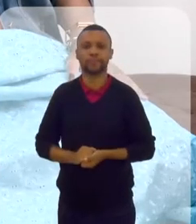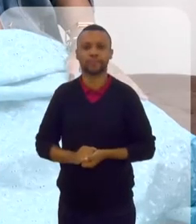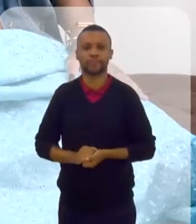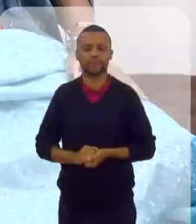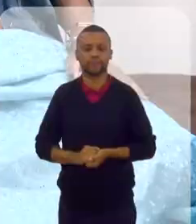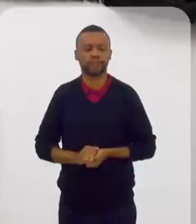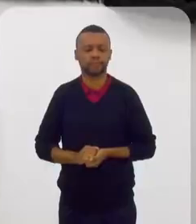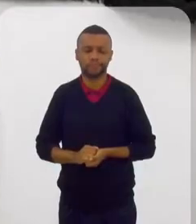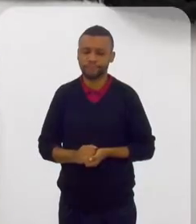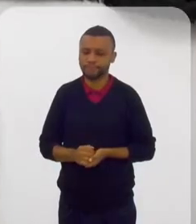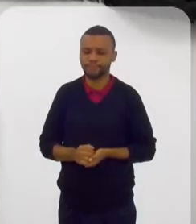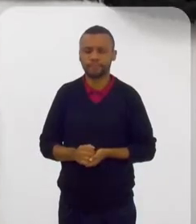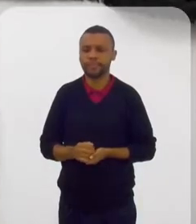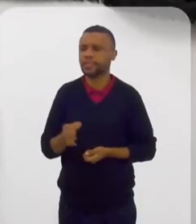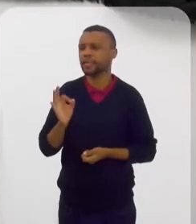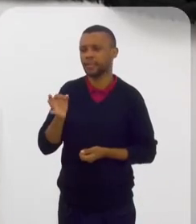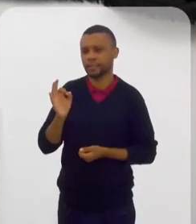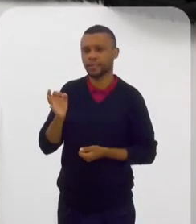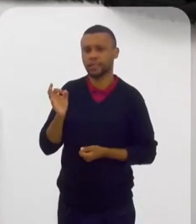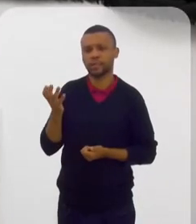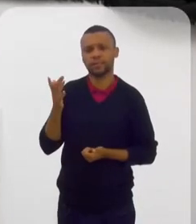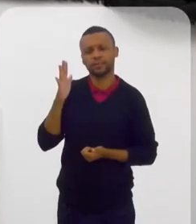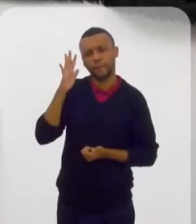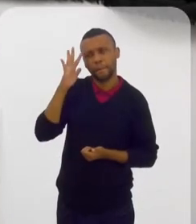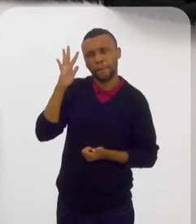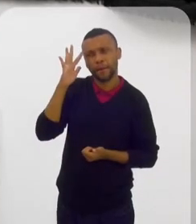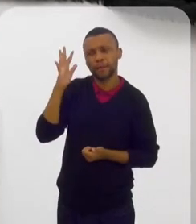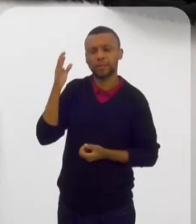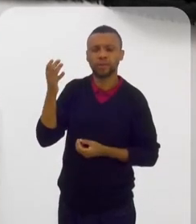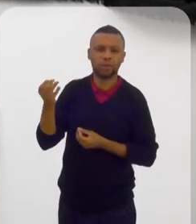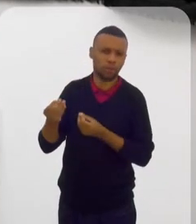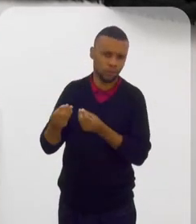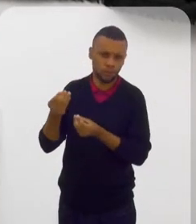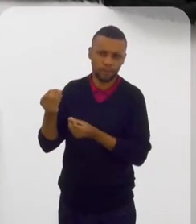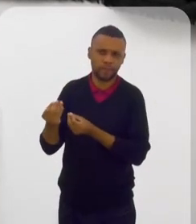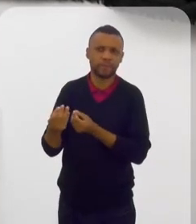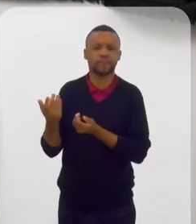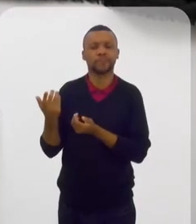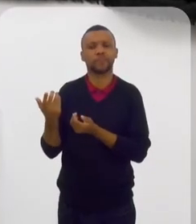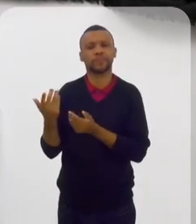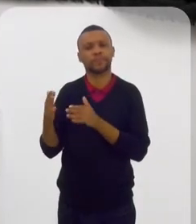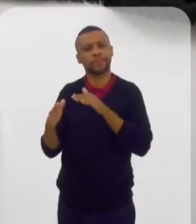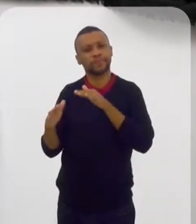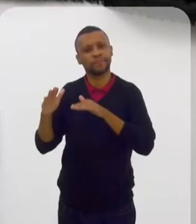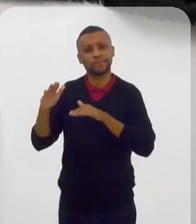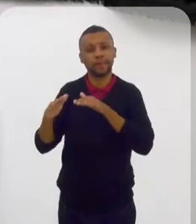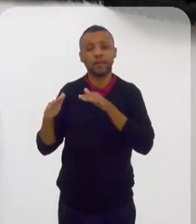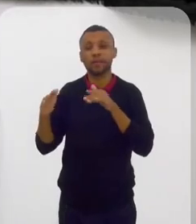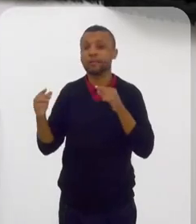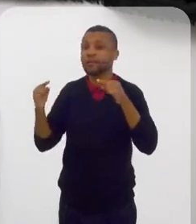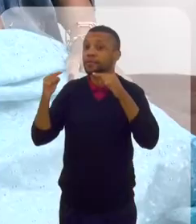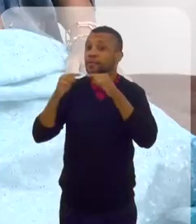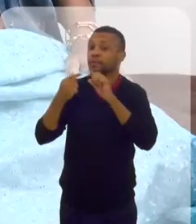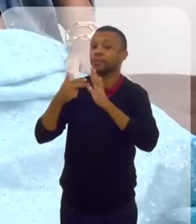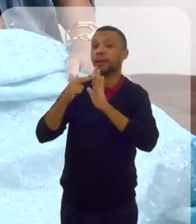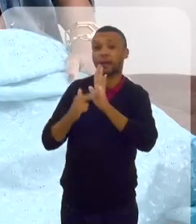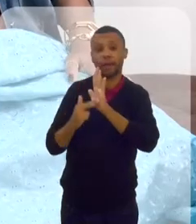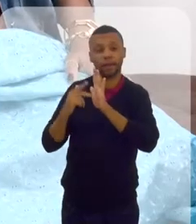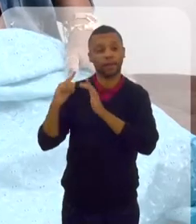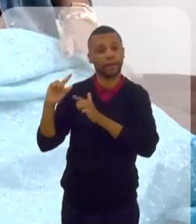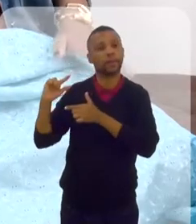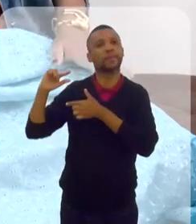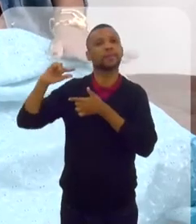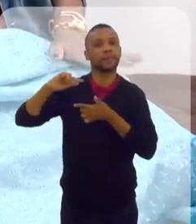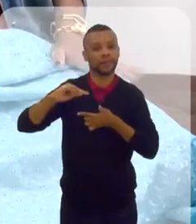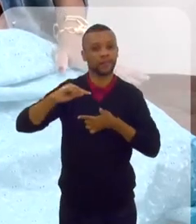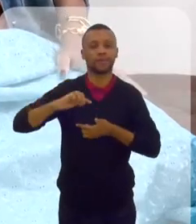Sim. Né? Abraão fez com oitenta. Então, bem de eu estou dentro da regra ainda. Vamos falar assim da tradição. Você